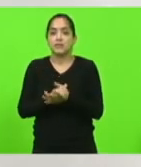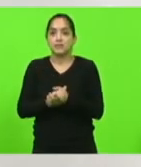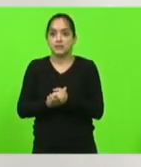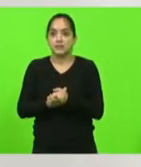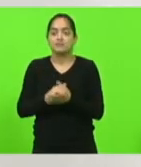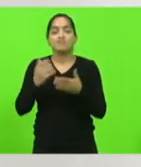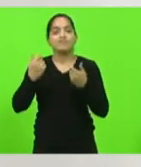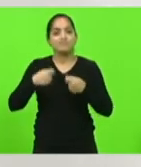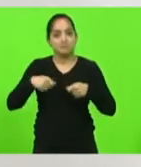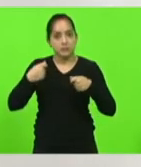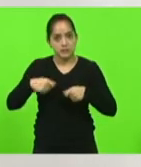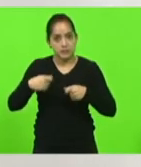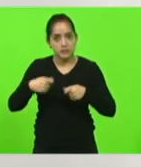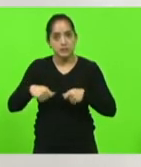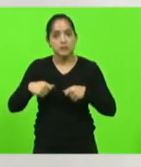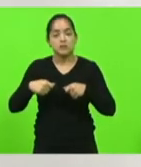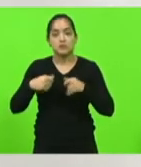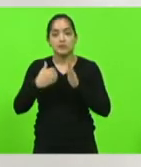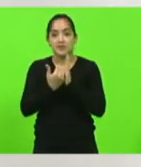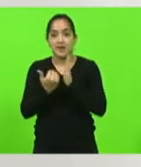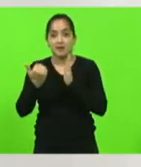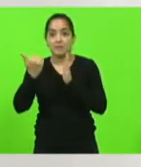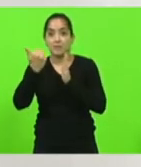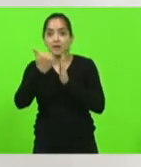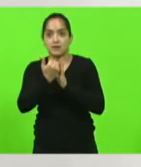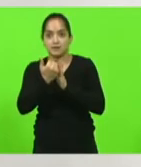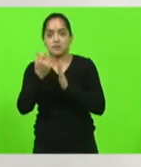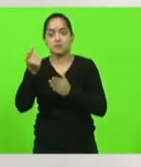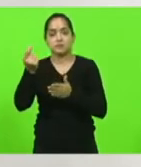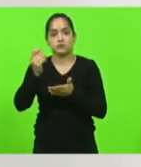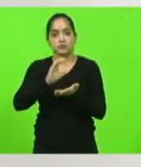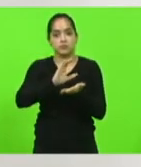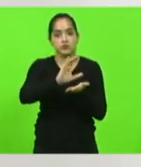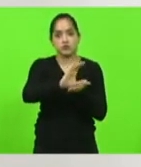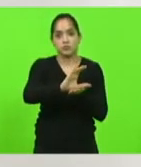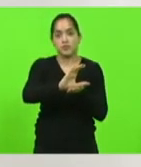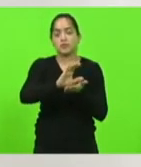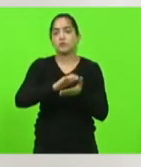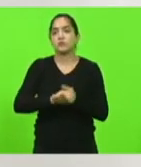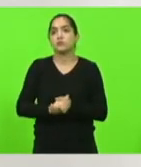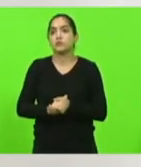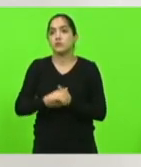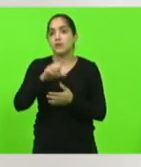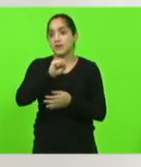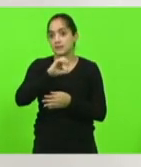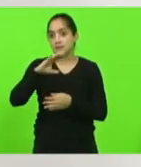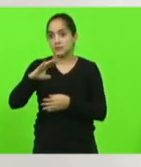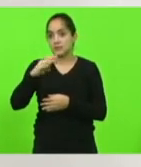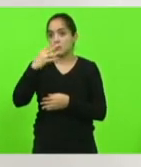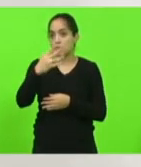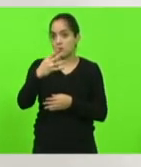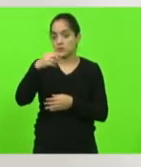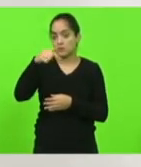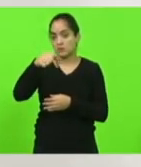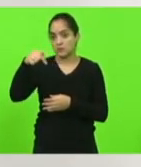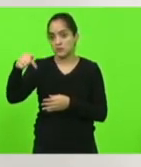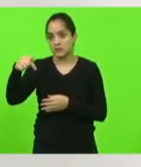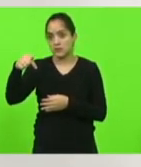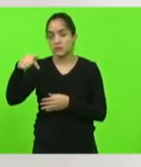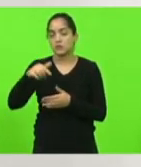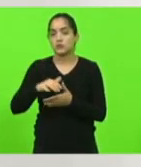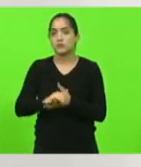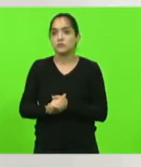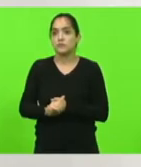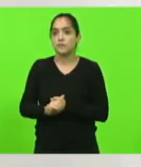precisando de mais investimentos como a exemplo lá da SC 477 que faz também